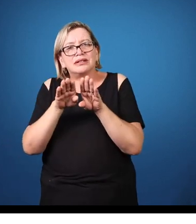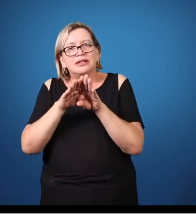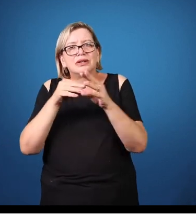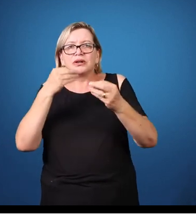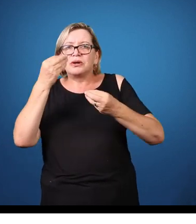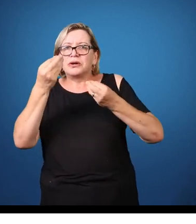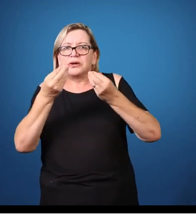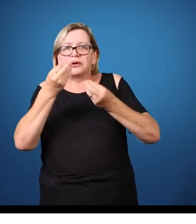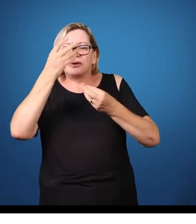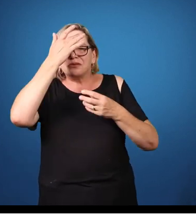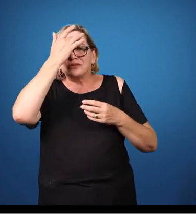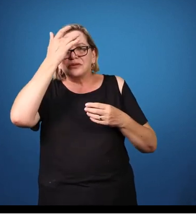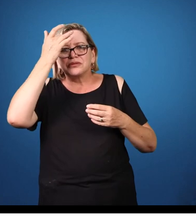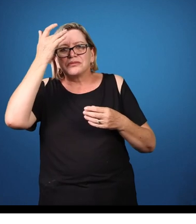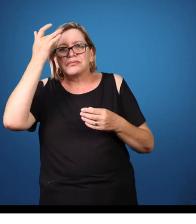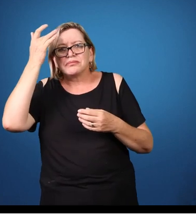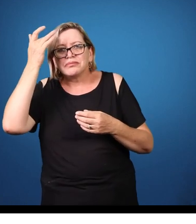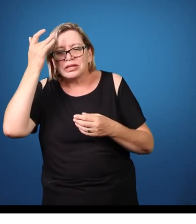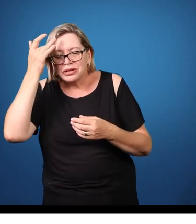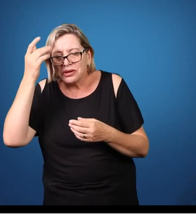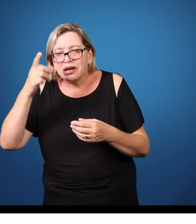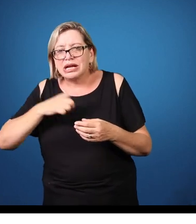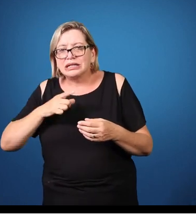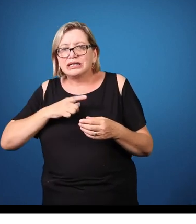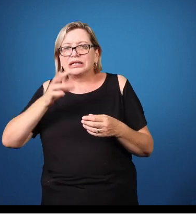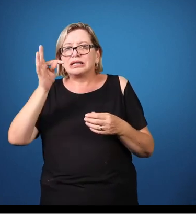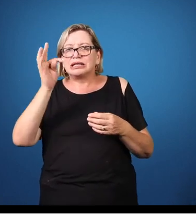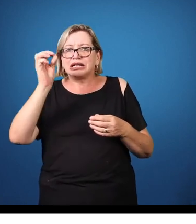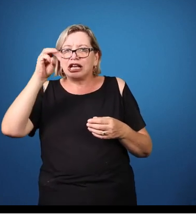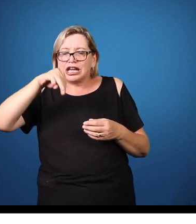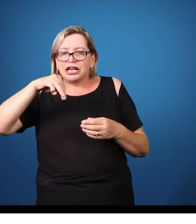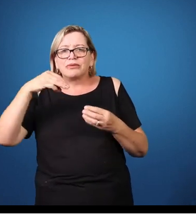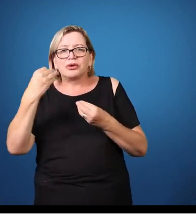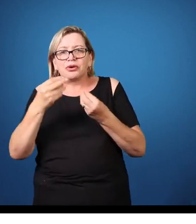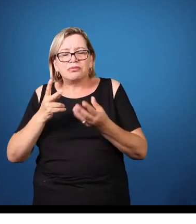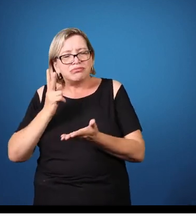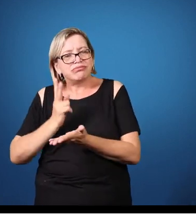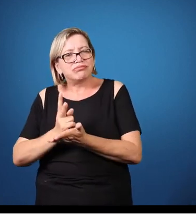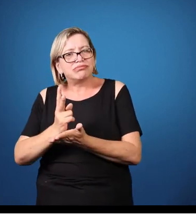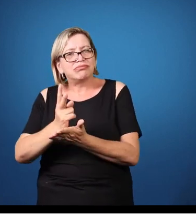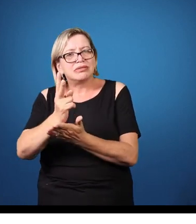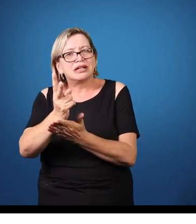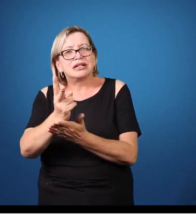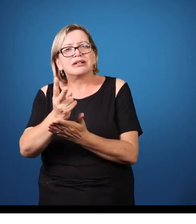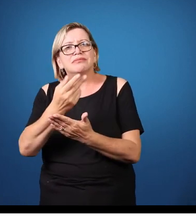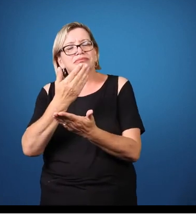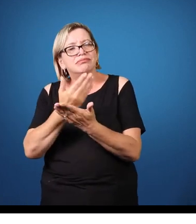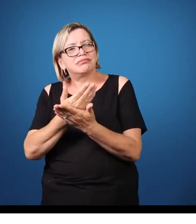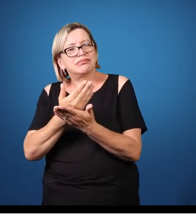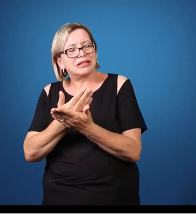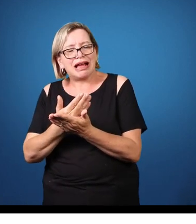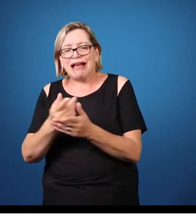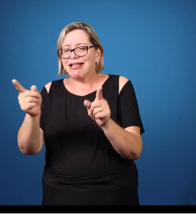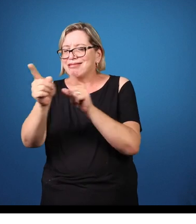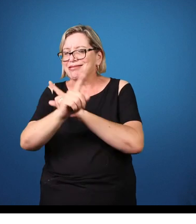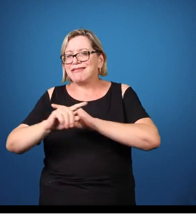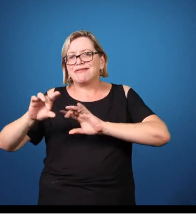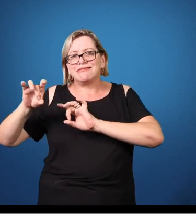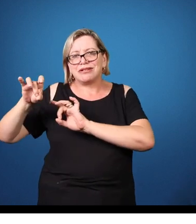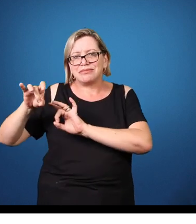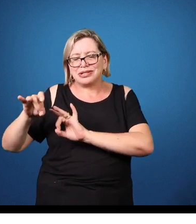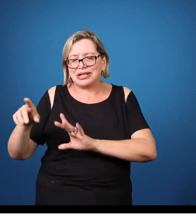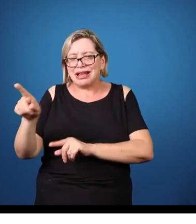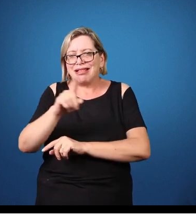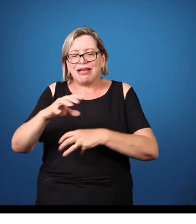sem precisar desistir ou sem aumentar a angústia, né? E eu acho que isso aí tem